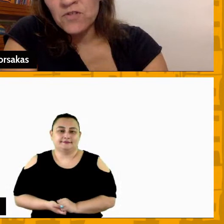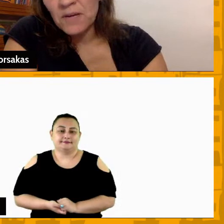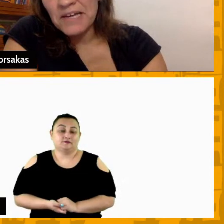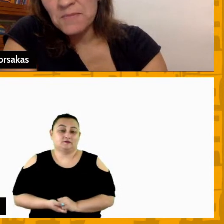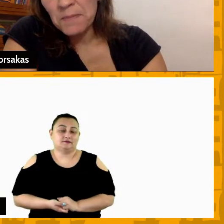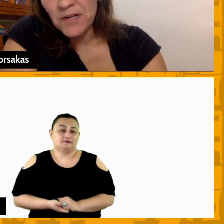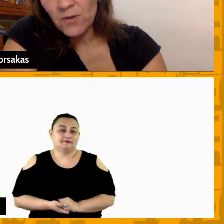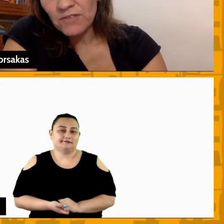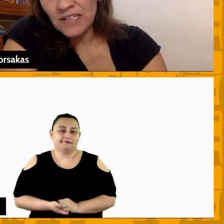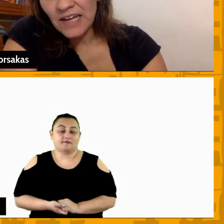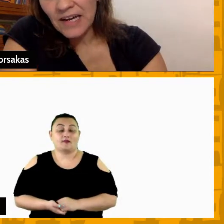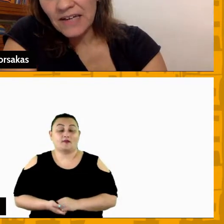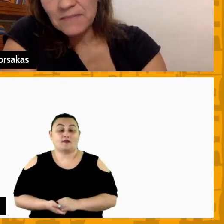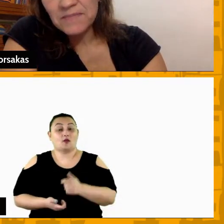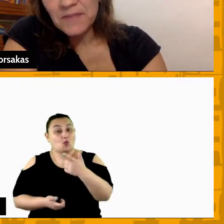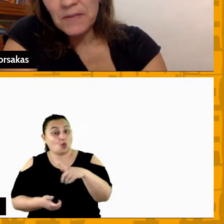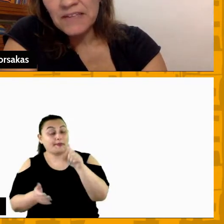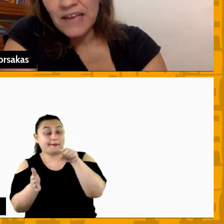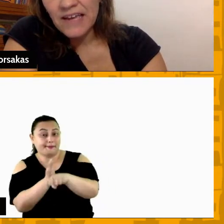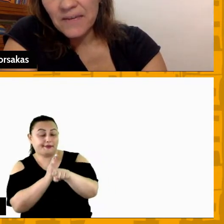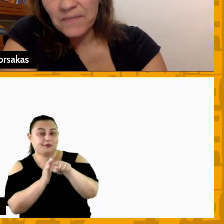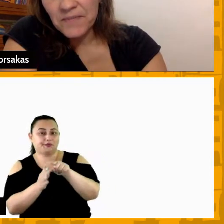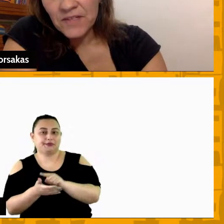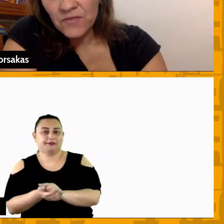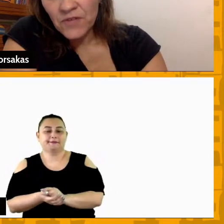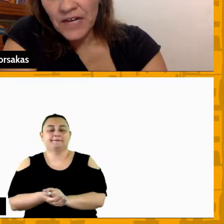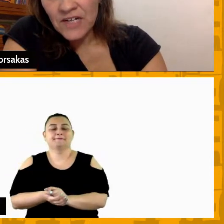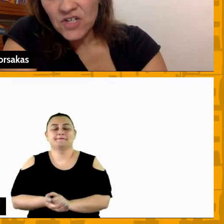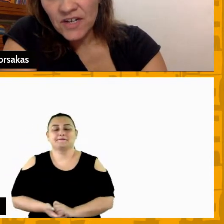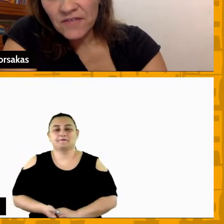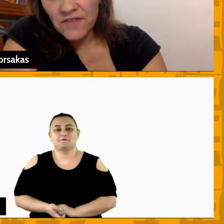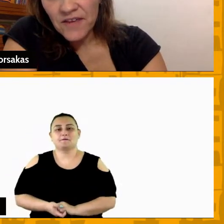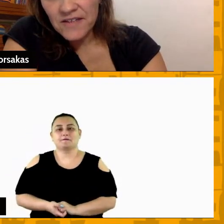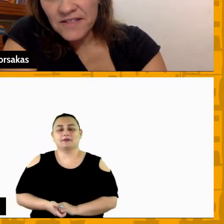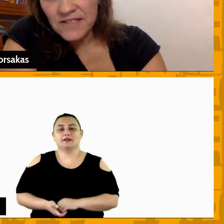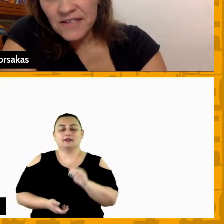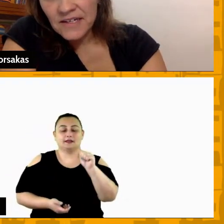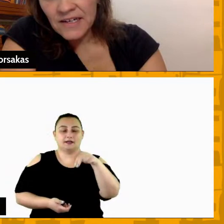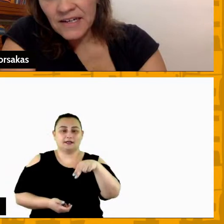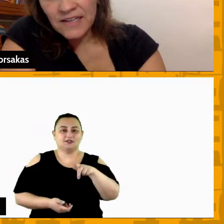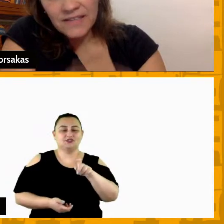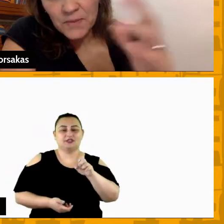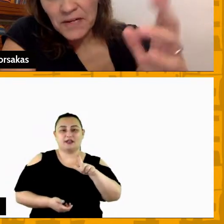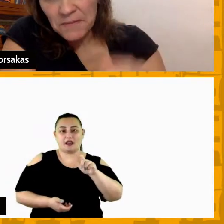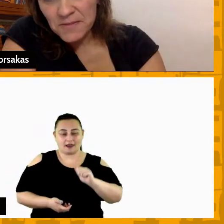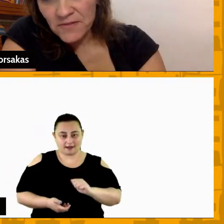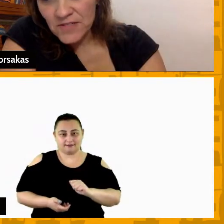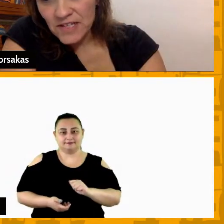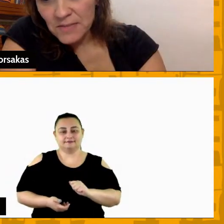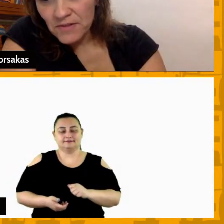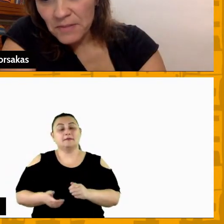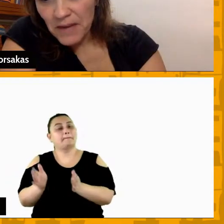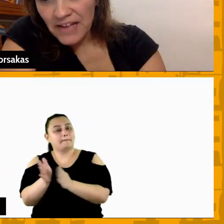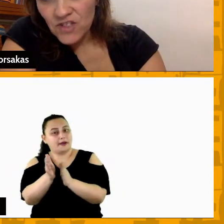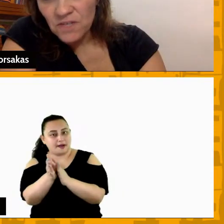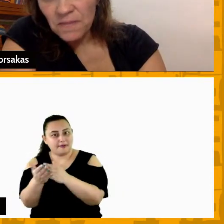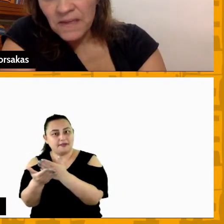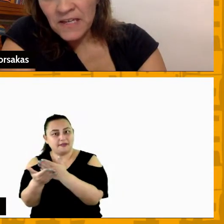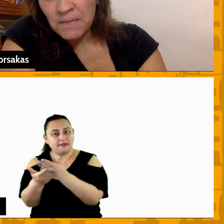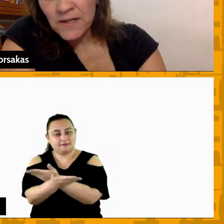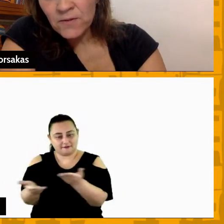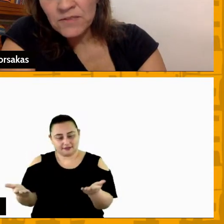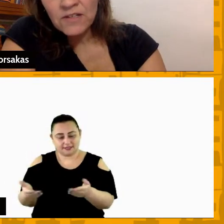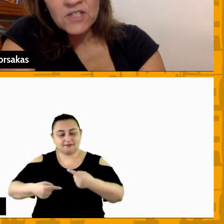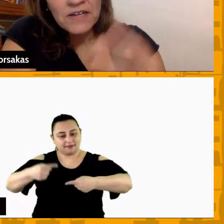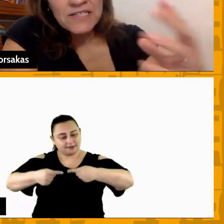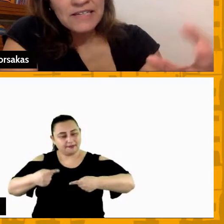vou puxar mais uma pergunta da plateia foi a Angela que fez dando parabéns para vocês pelo debate